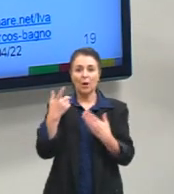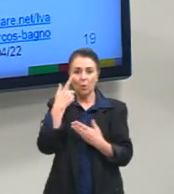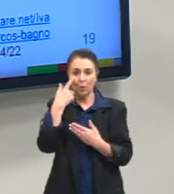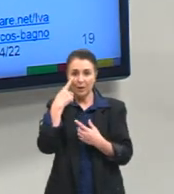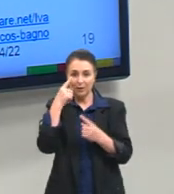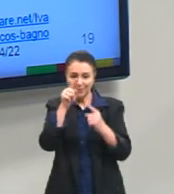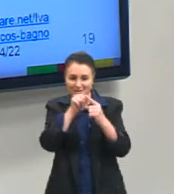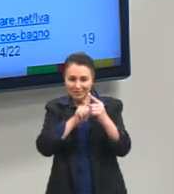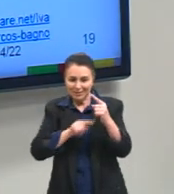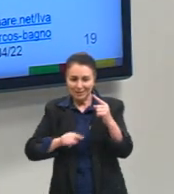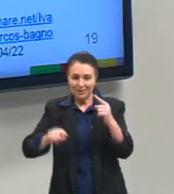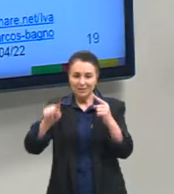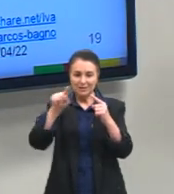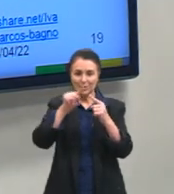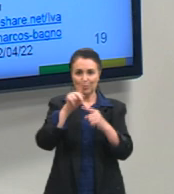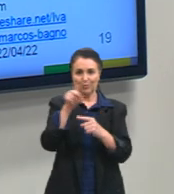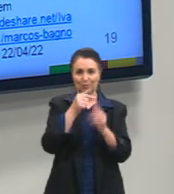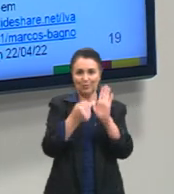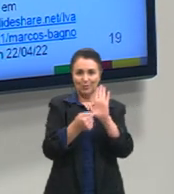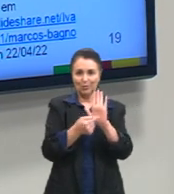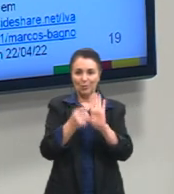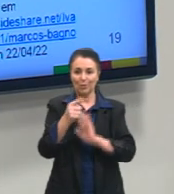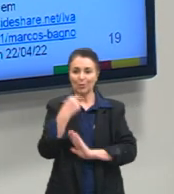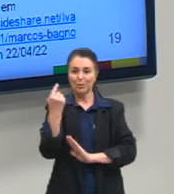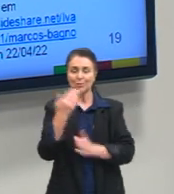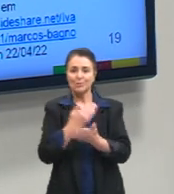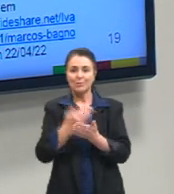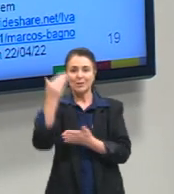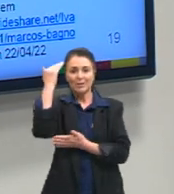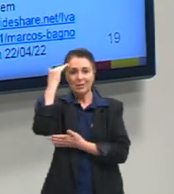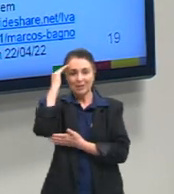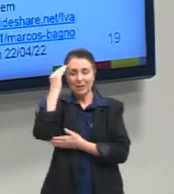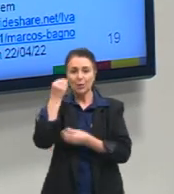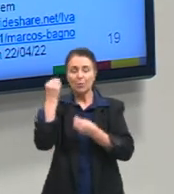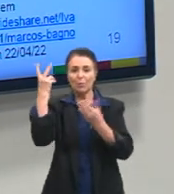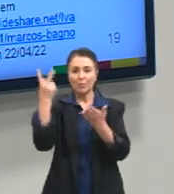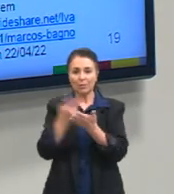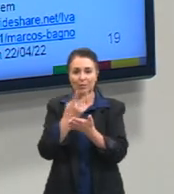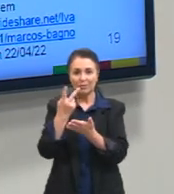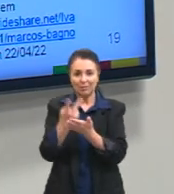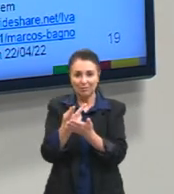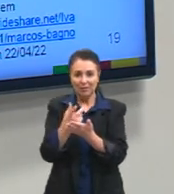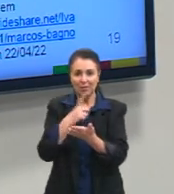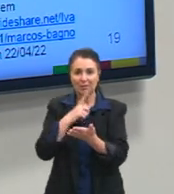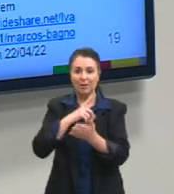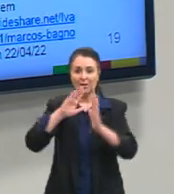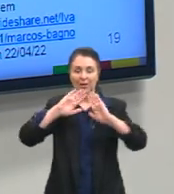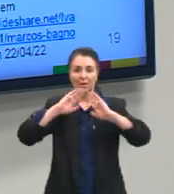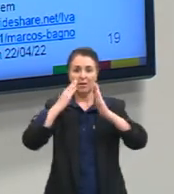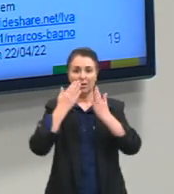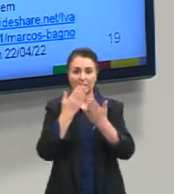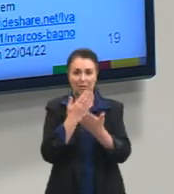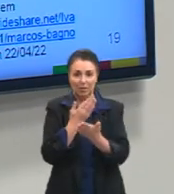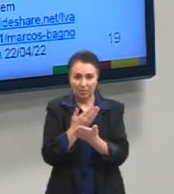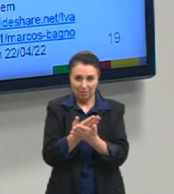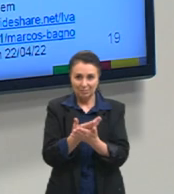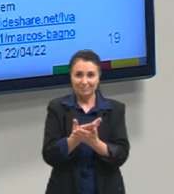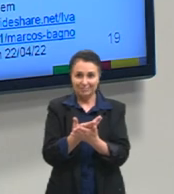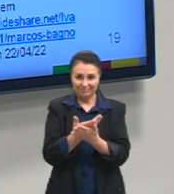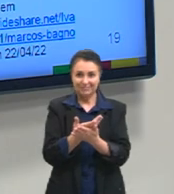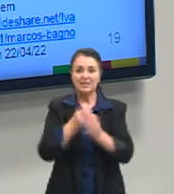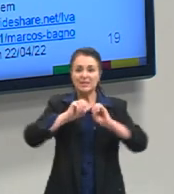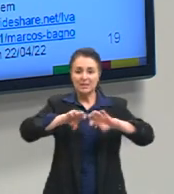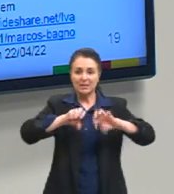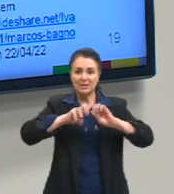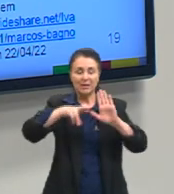círculo vicioso, a gente entende um pouquinho como ele acontece. A gente tem uma escola que trabalha regras,